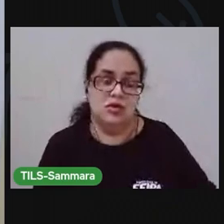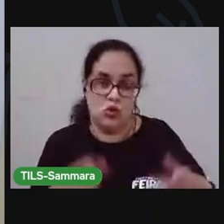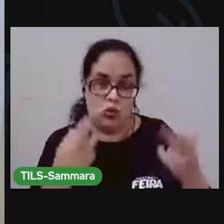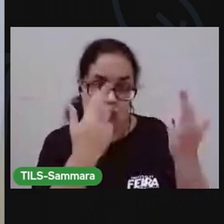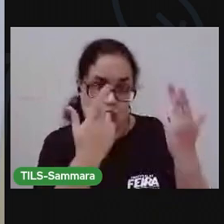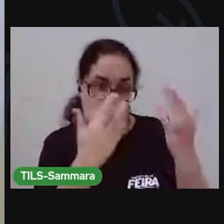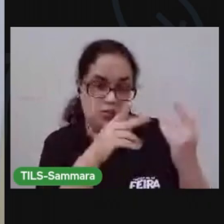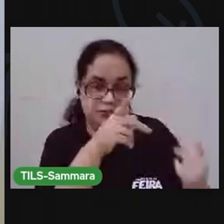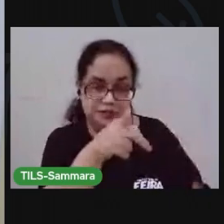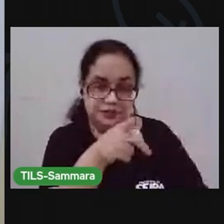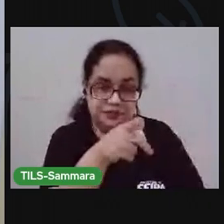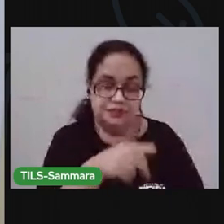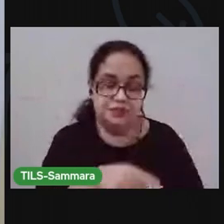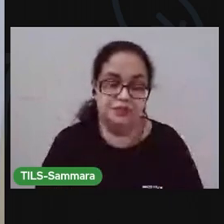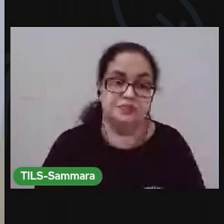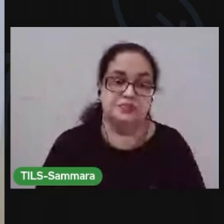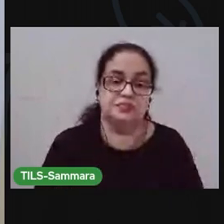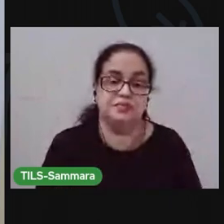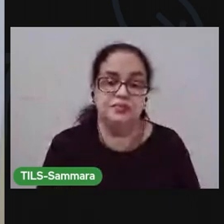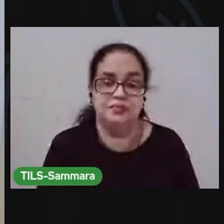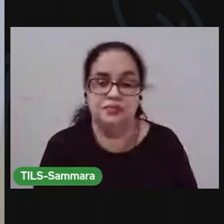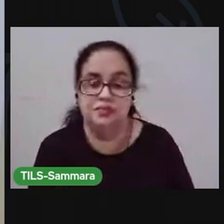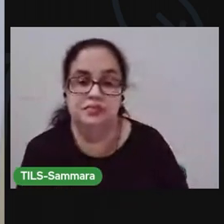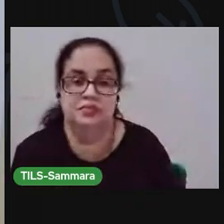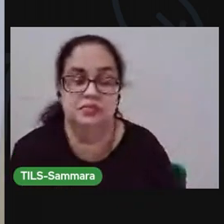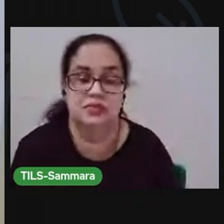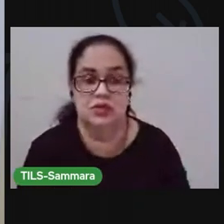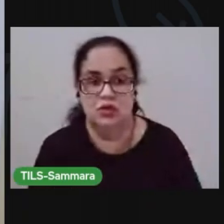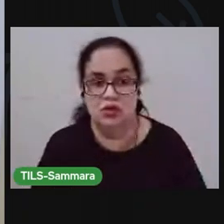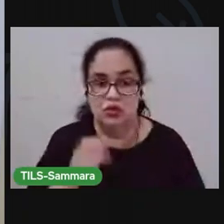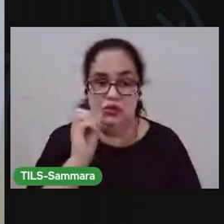processo com o lado esquerdo. Tá?